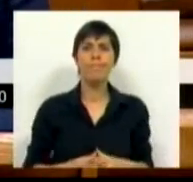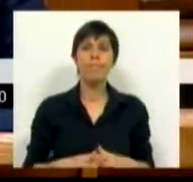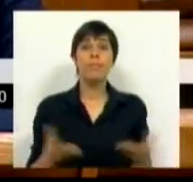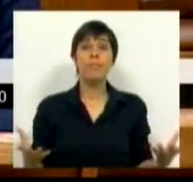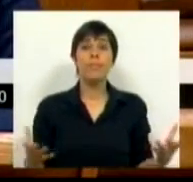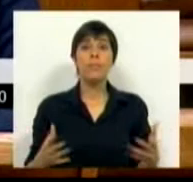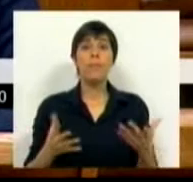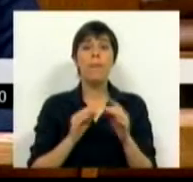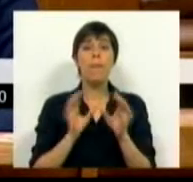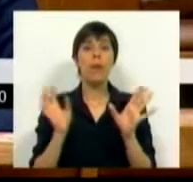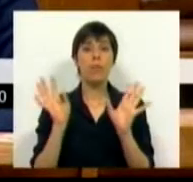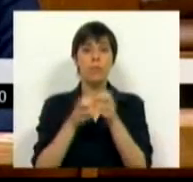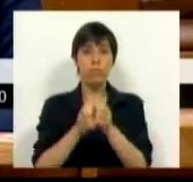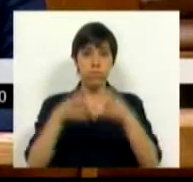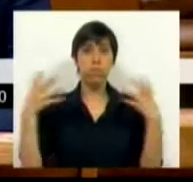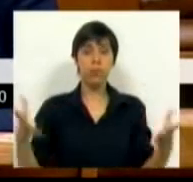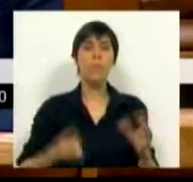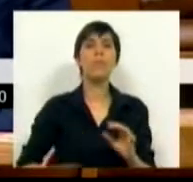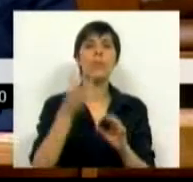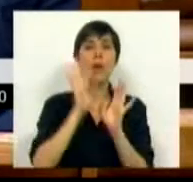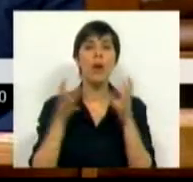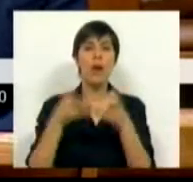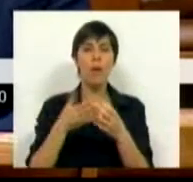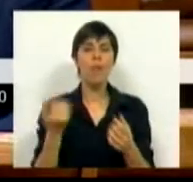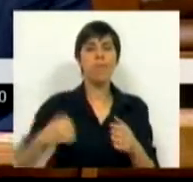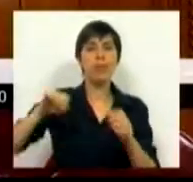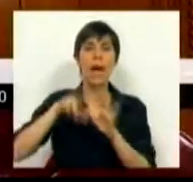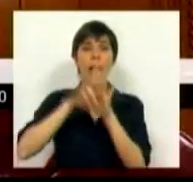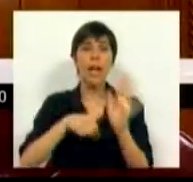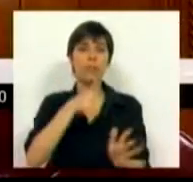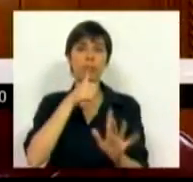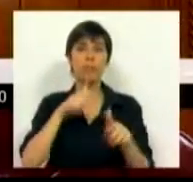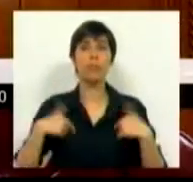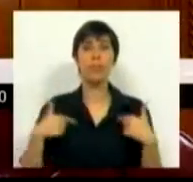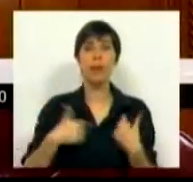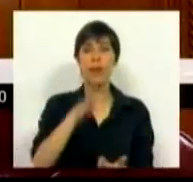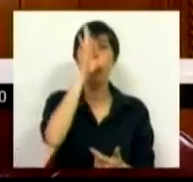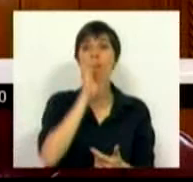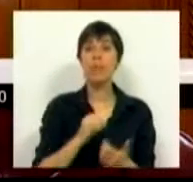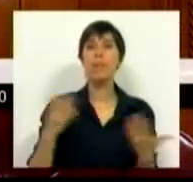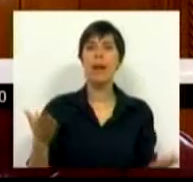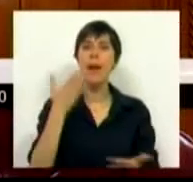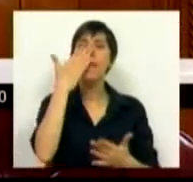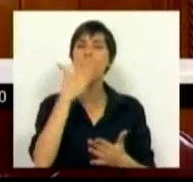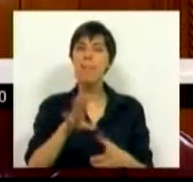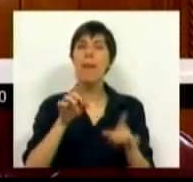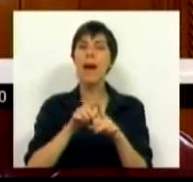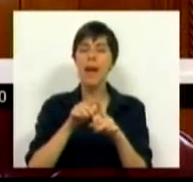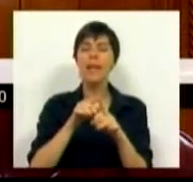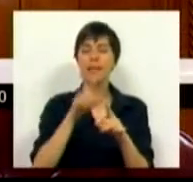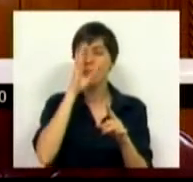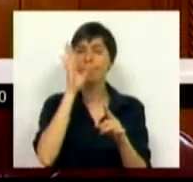Os giga-agrupamentos, criados muitas vezes à margem de regras estabelecidas pelo próprio Ministério, parecem ter sido